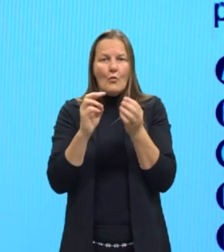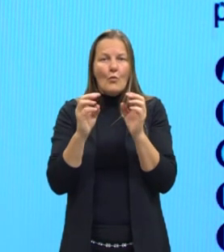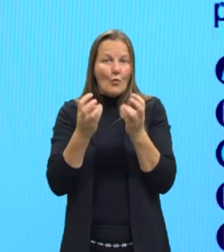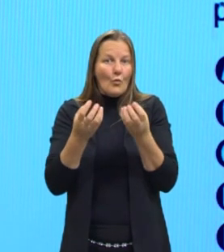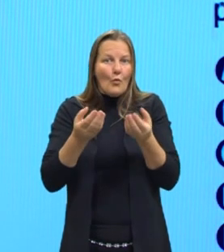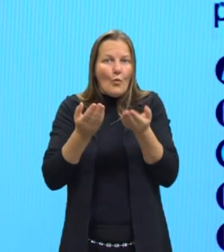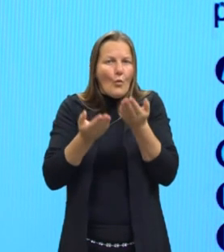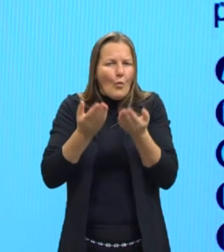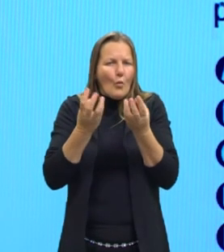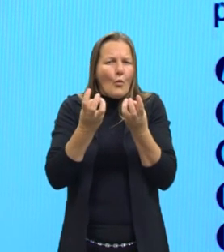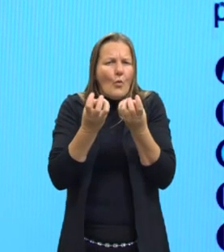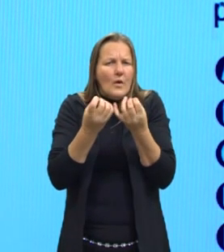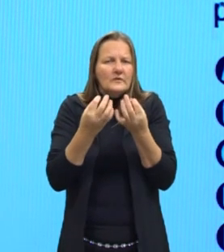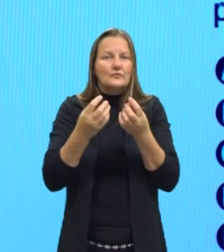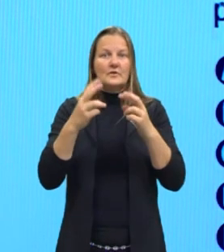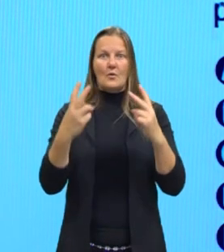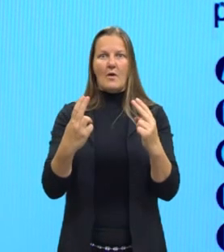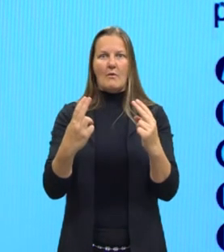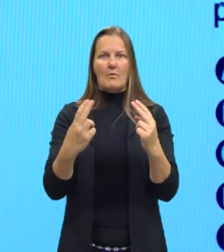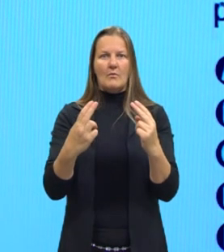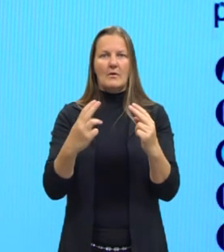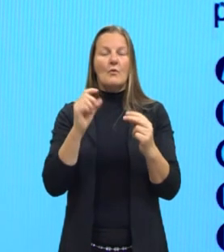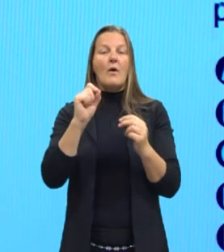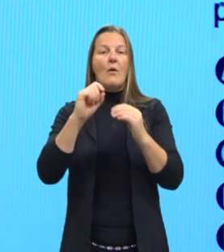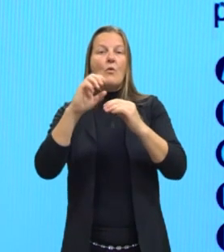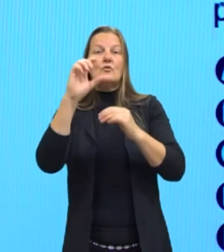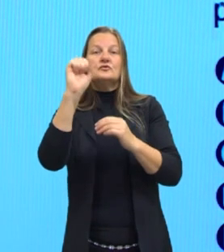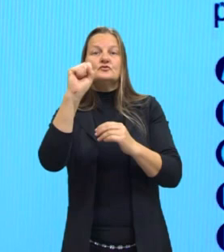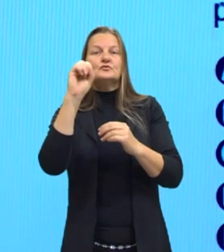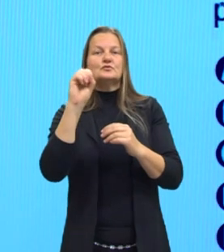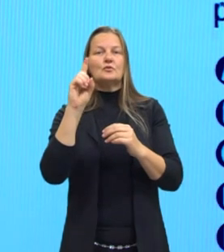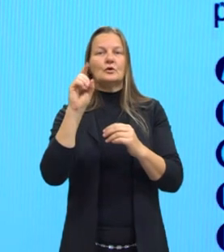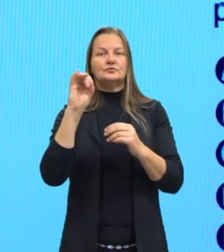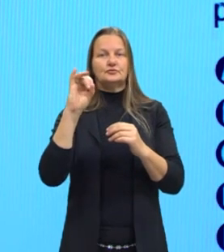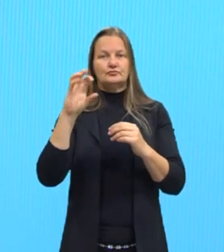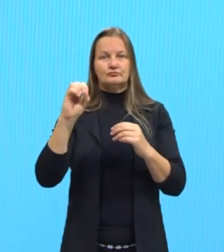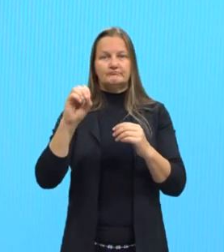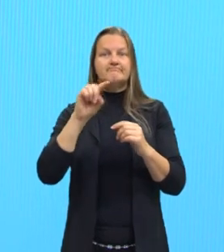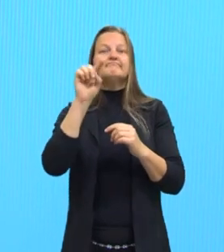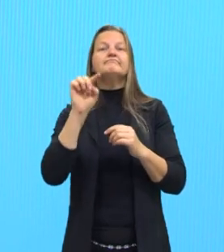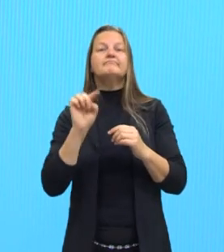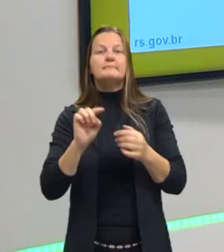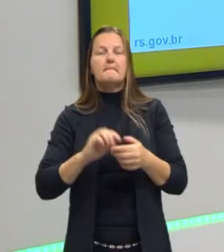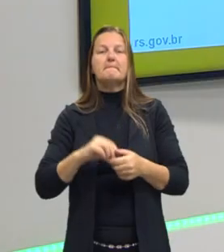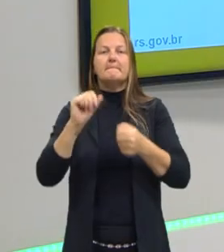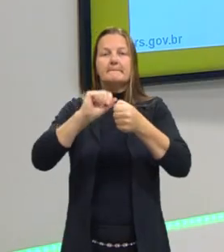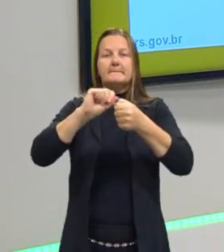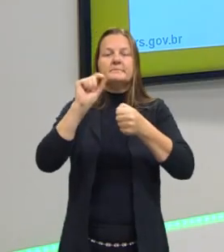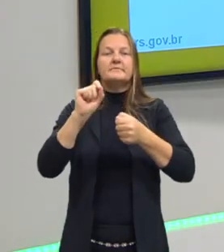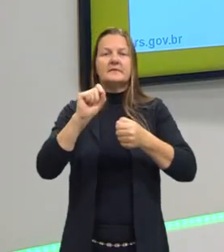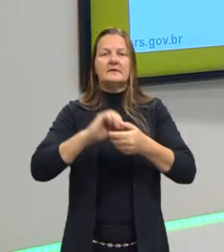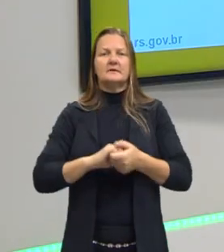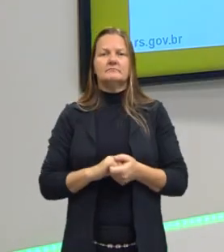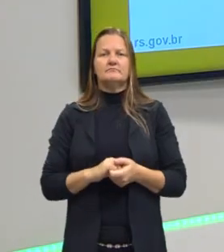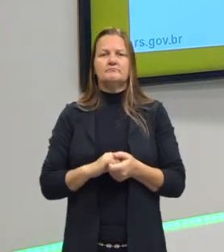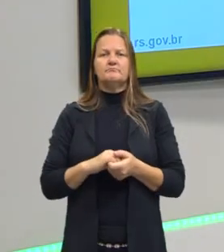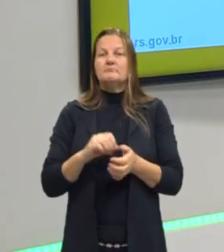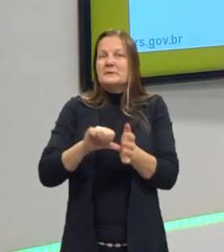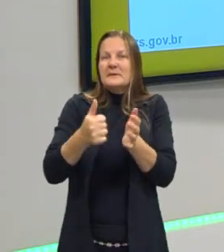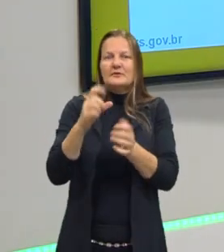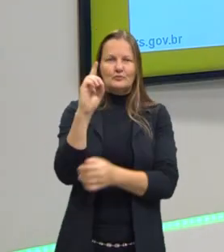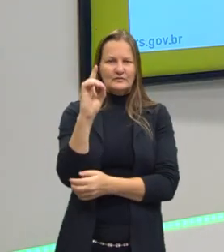Então, a questão é a diferença de um para o outro. Então, o que eu preciso iniciar fazendo? Anotar os dados.